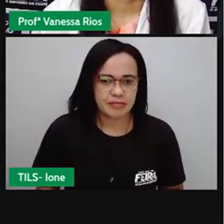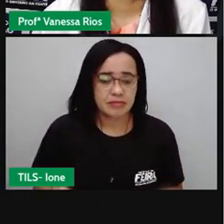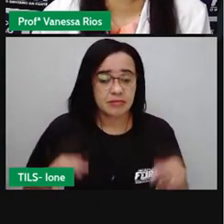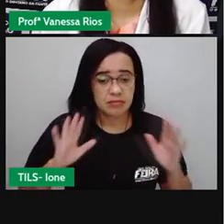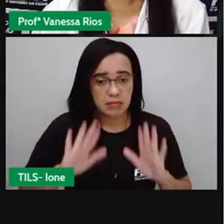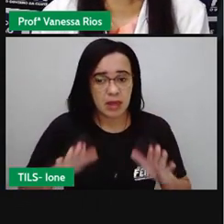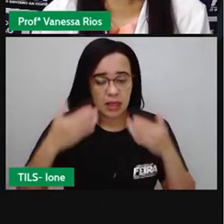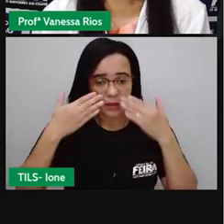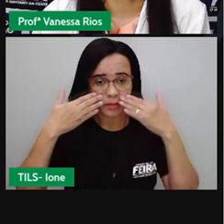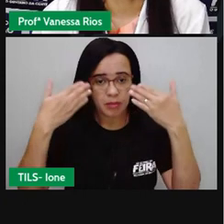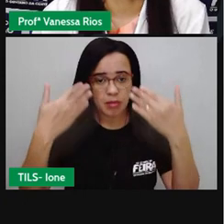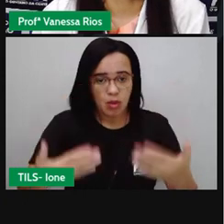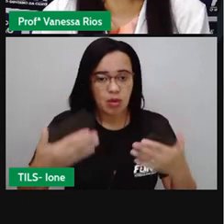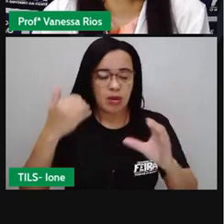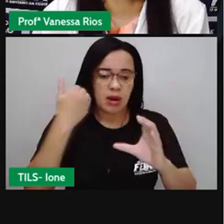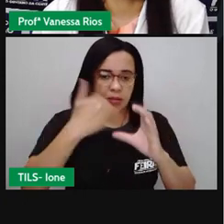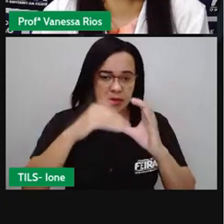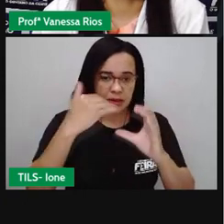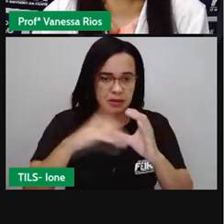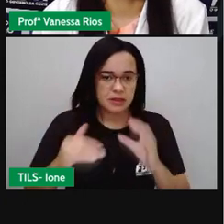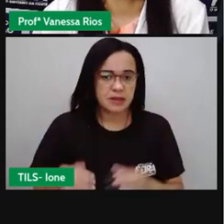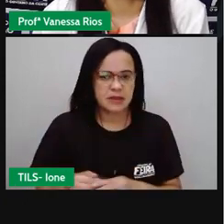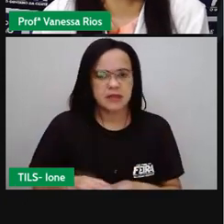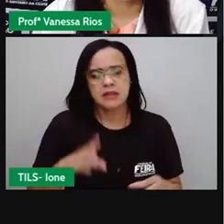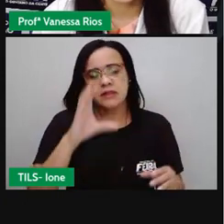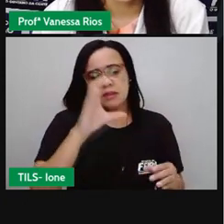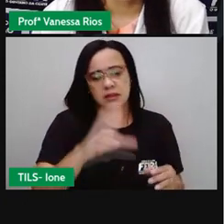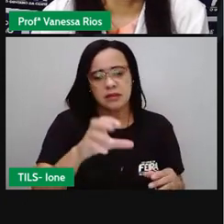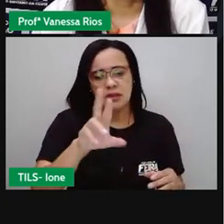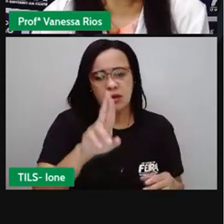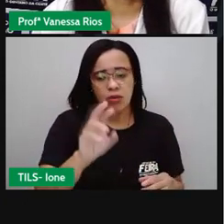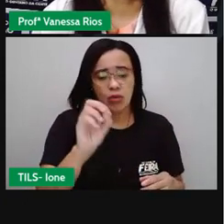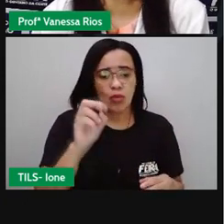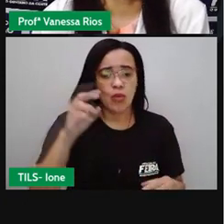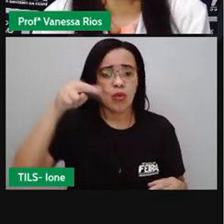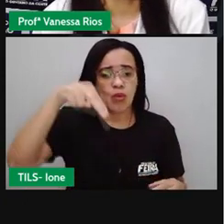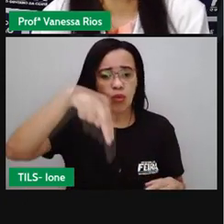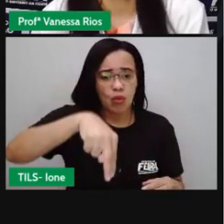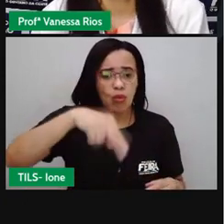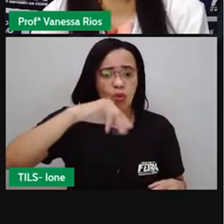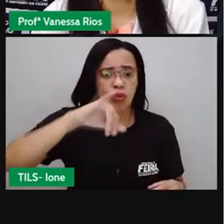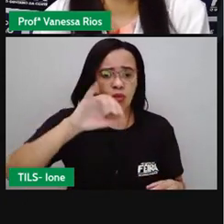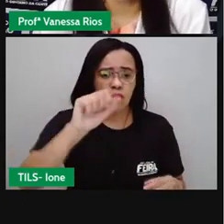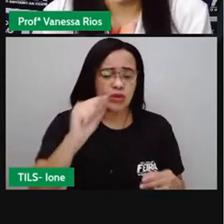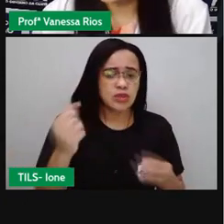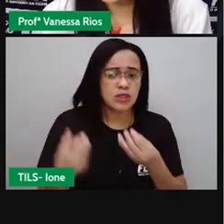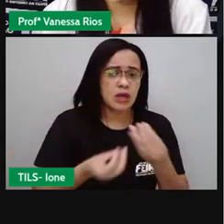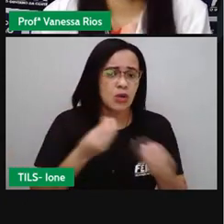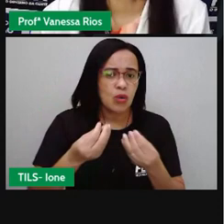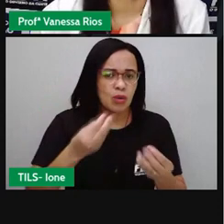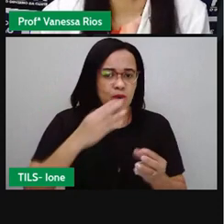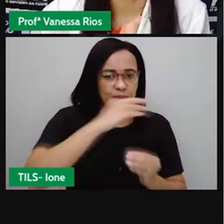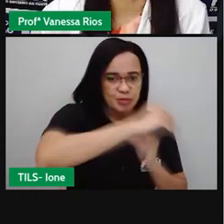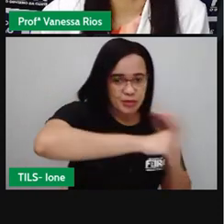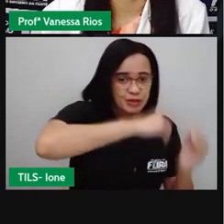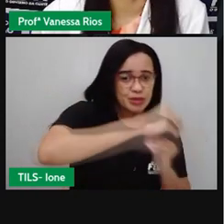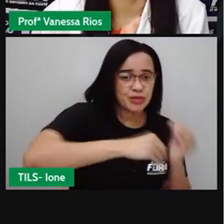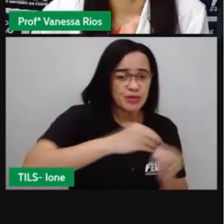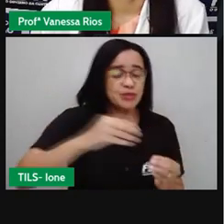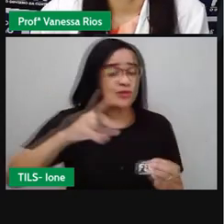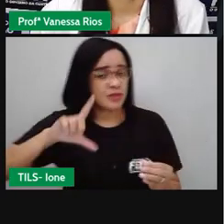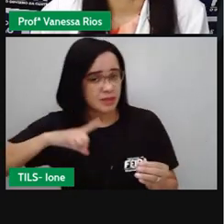A crônica, ela é flexível e híbrida, por isso pode apresentar diferentes tipos.